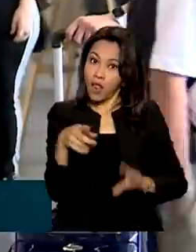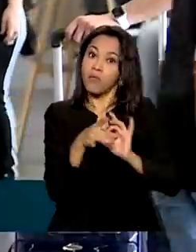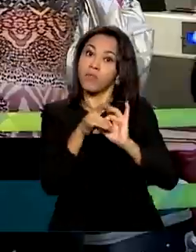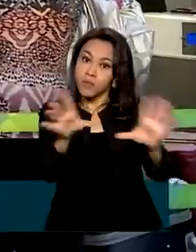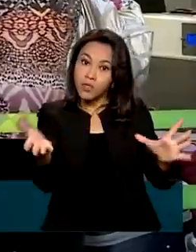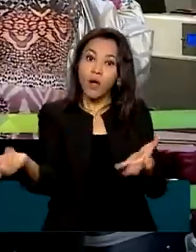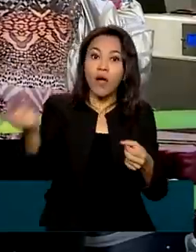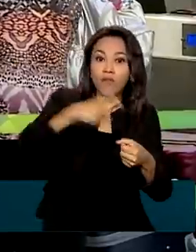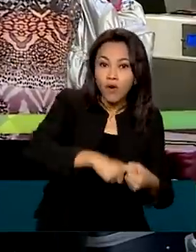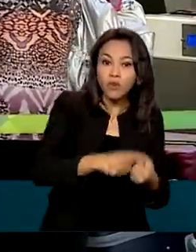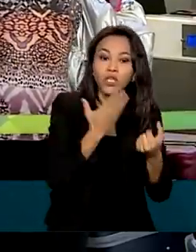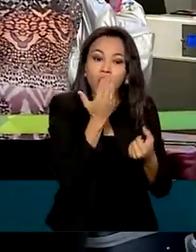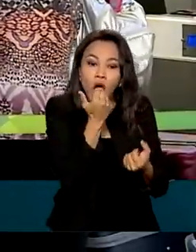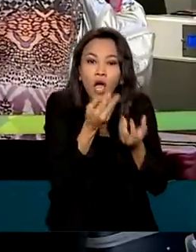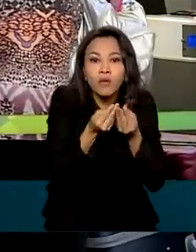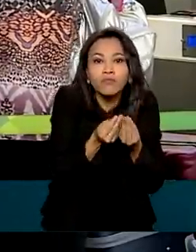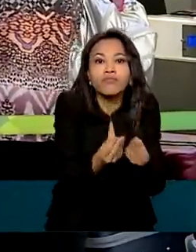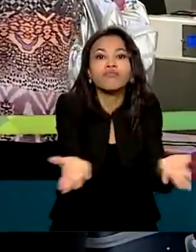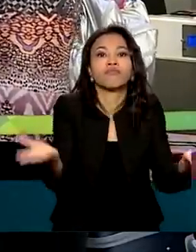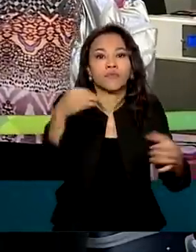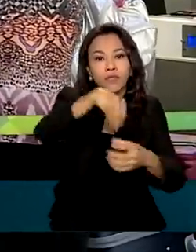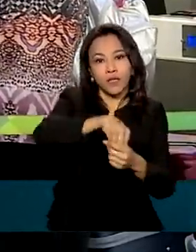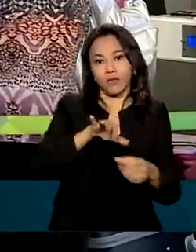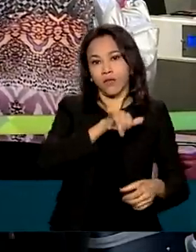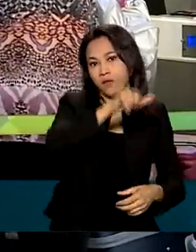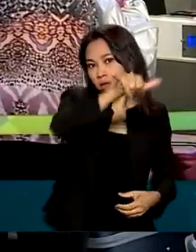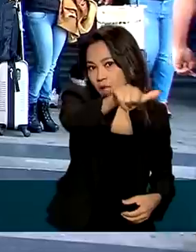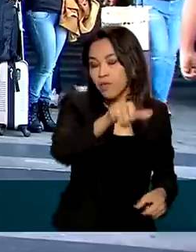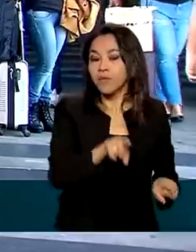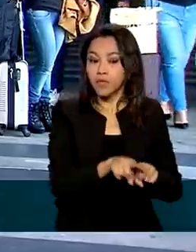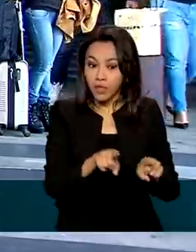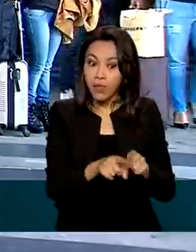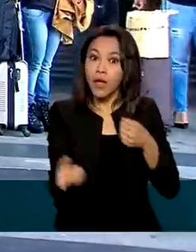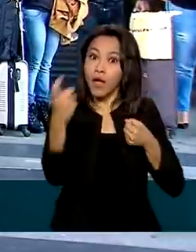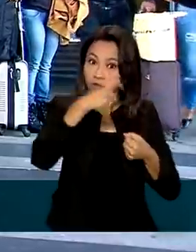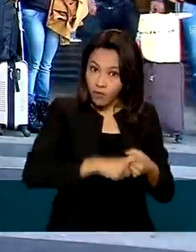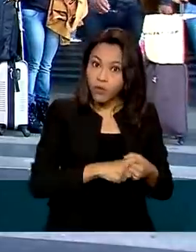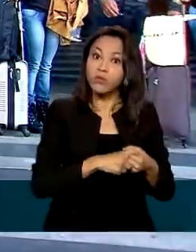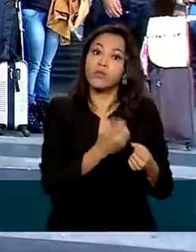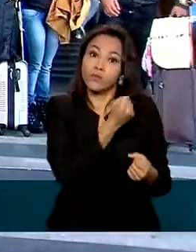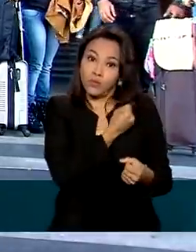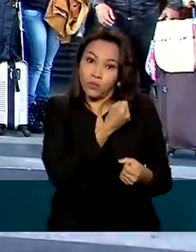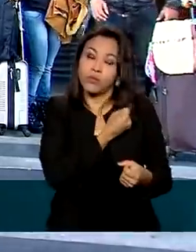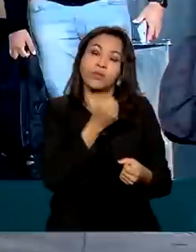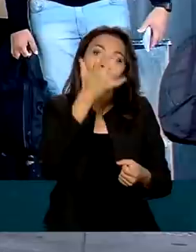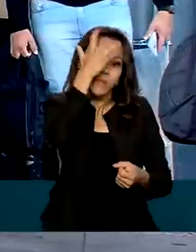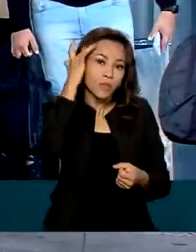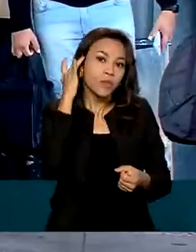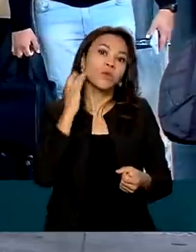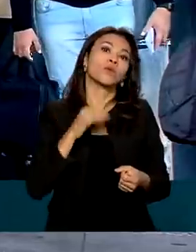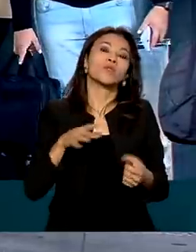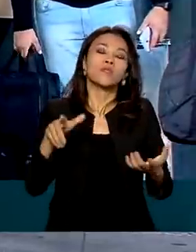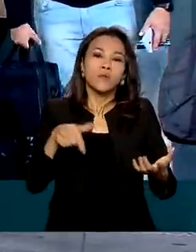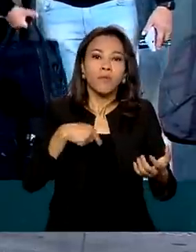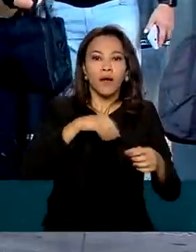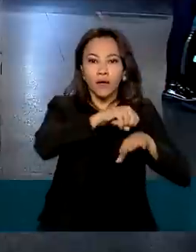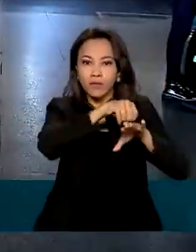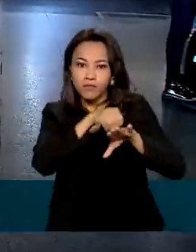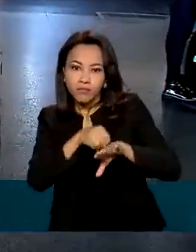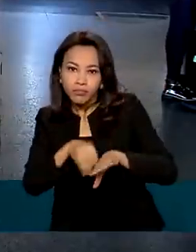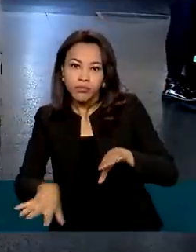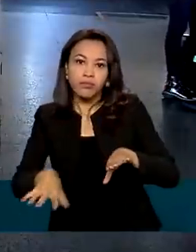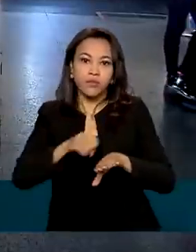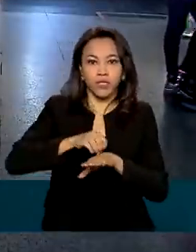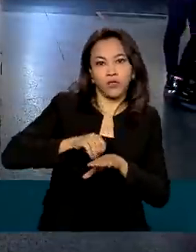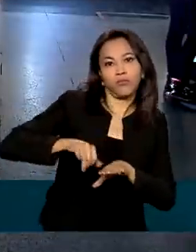volta do serviço de alimentação a bordo e o retorno da capacidade máxima do transporte de passageiros para o embarque e desembarque. A